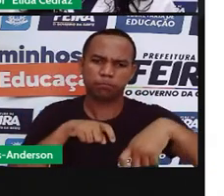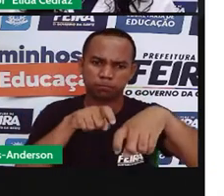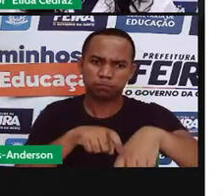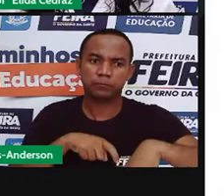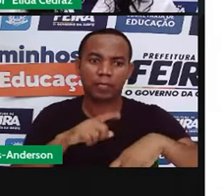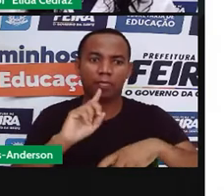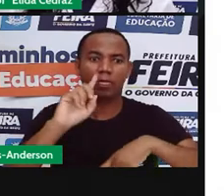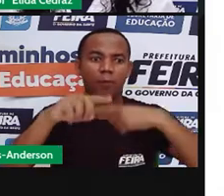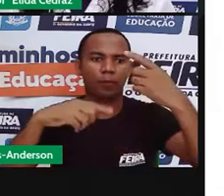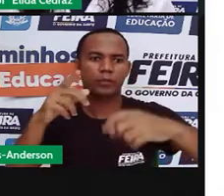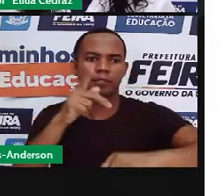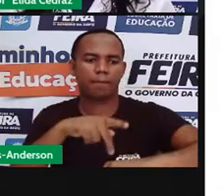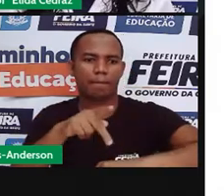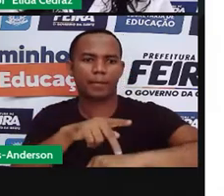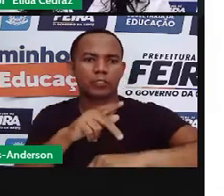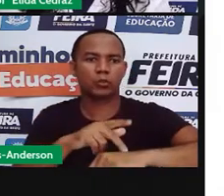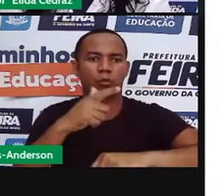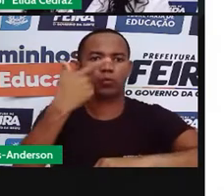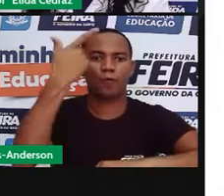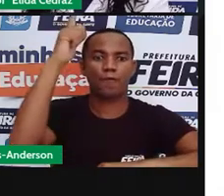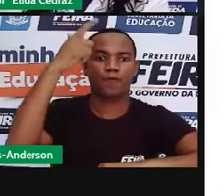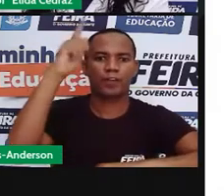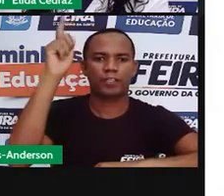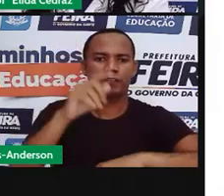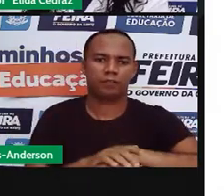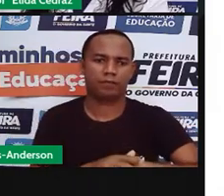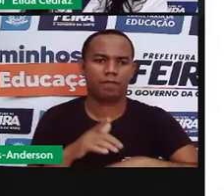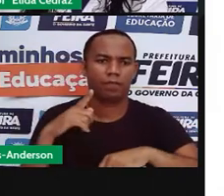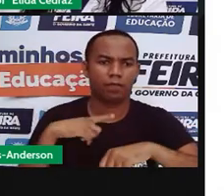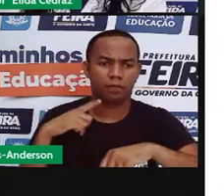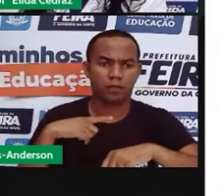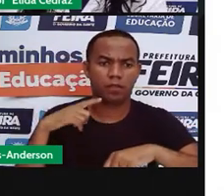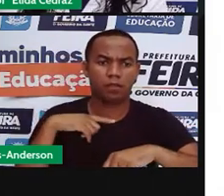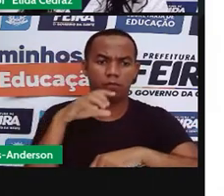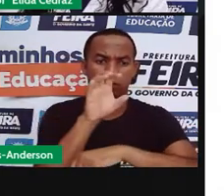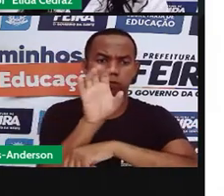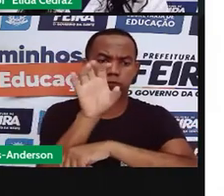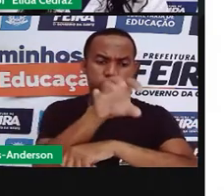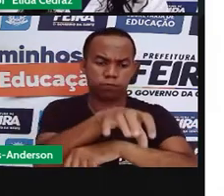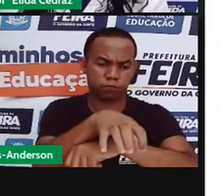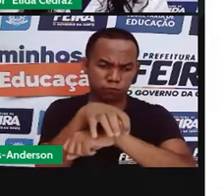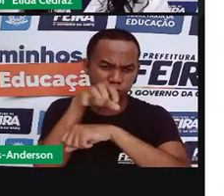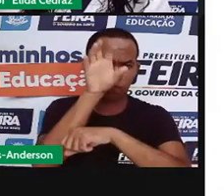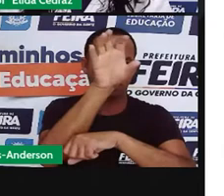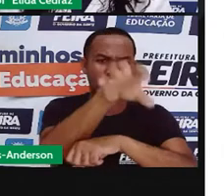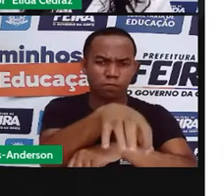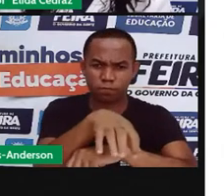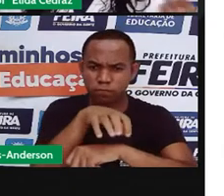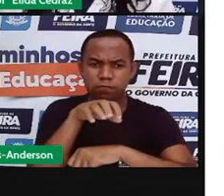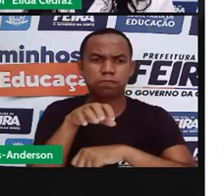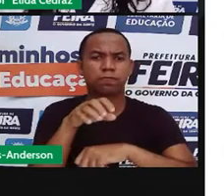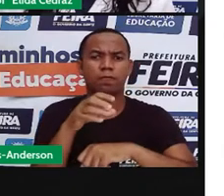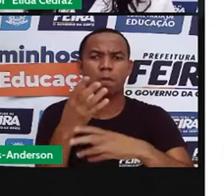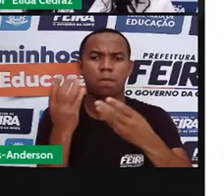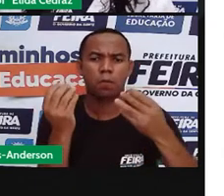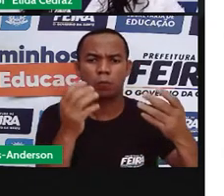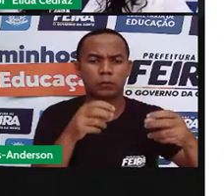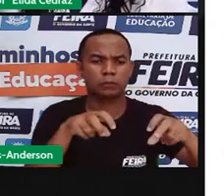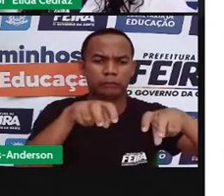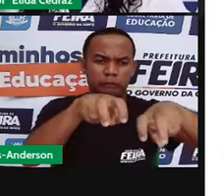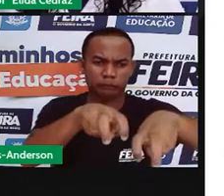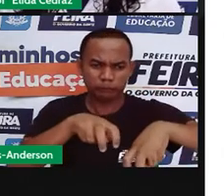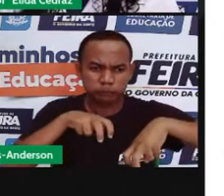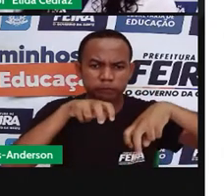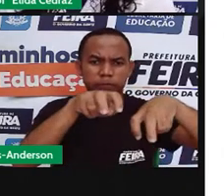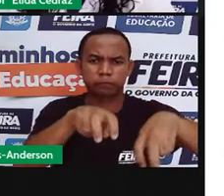compradores. Utiliza-se maquinários praticamente para tudo. Desde a aragem,